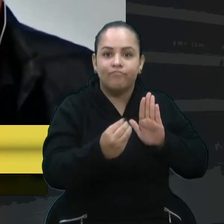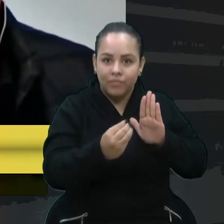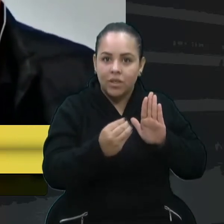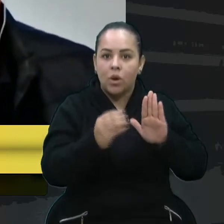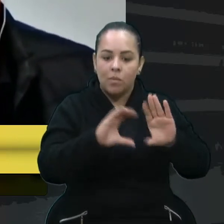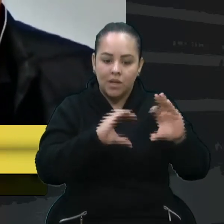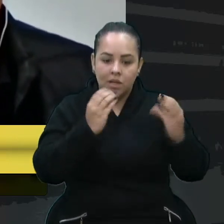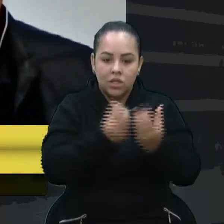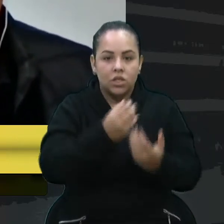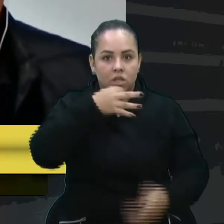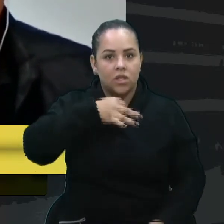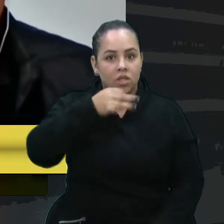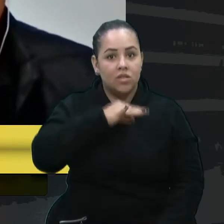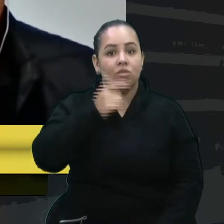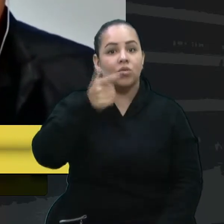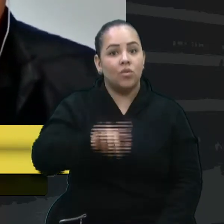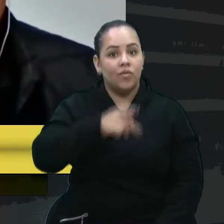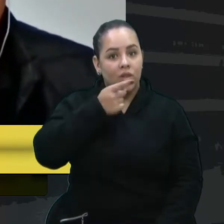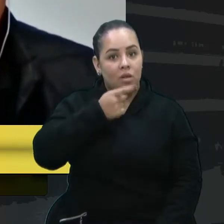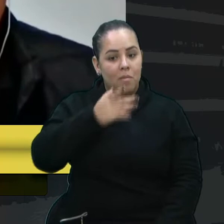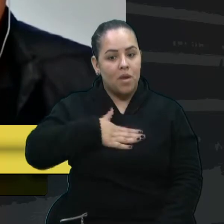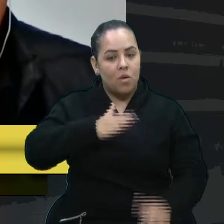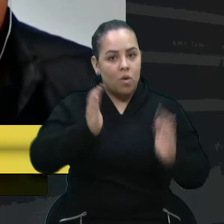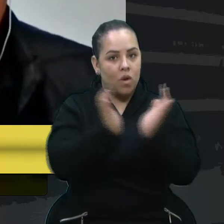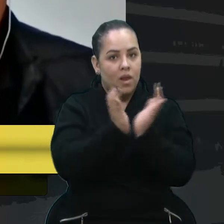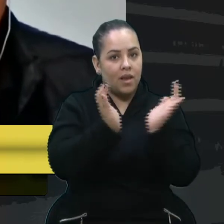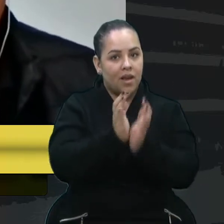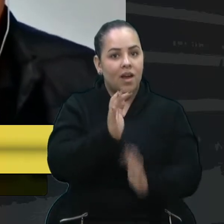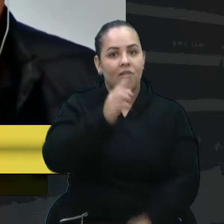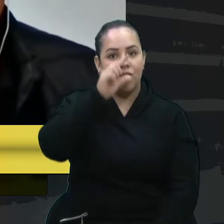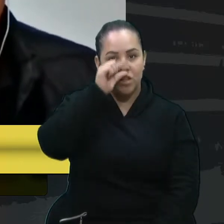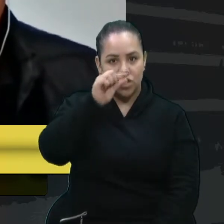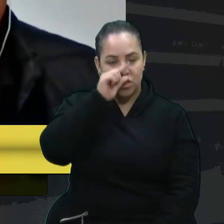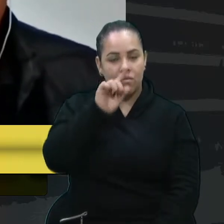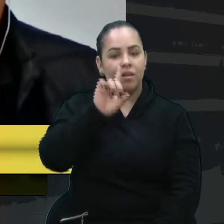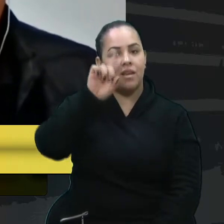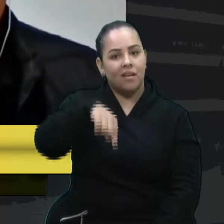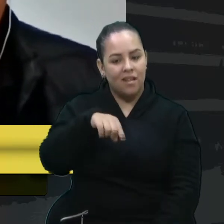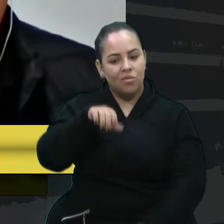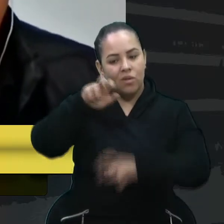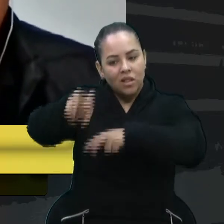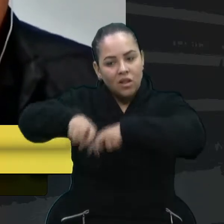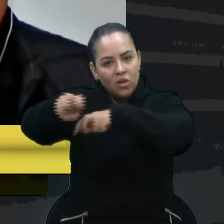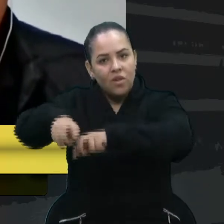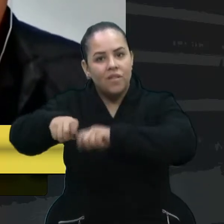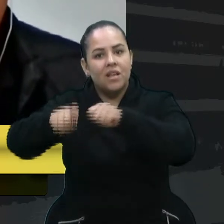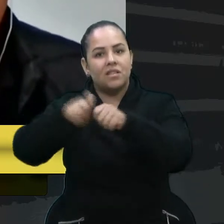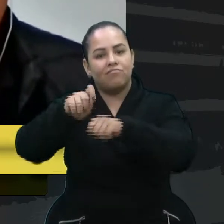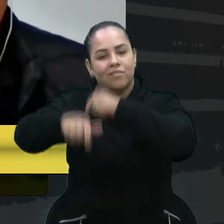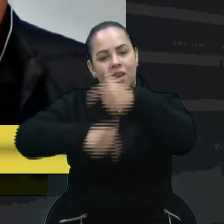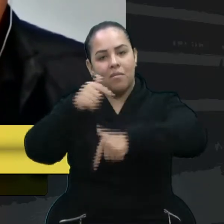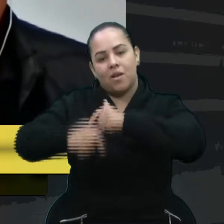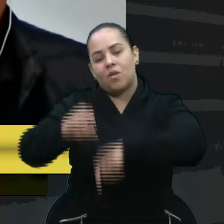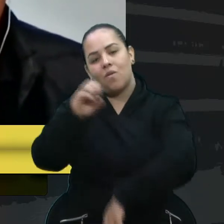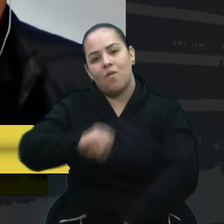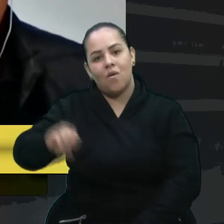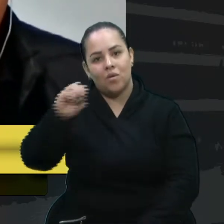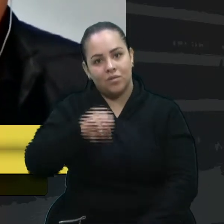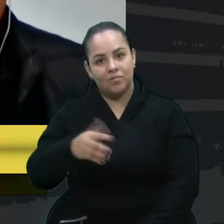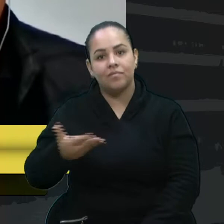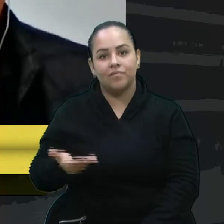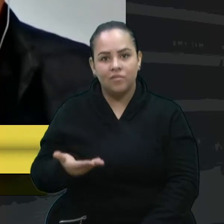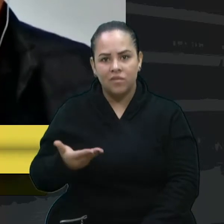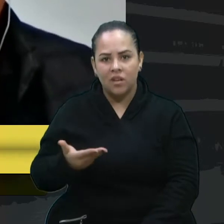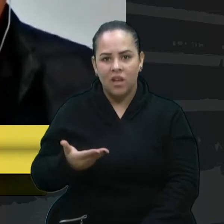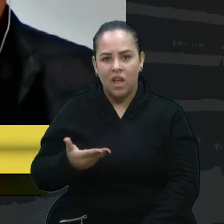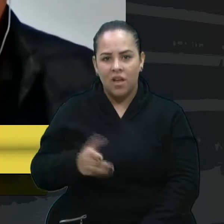Acabou de mencionar aqui meu colega Fantinel, que é do interior, que faz um grande trabalho. E agora as pessoas